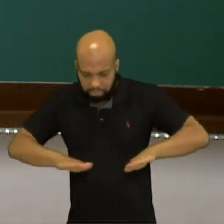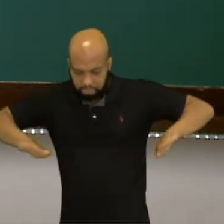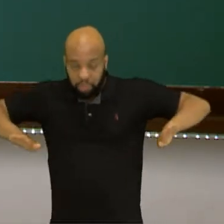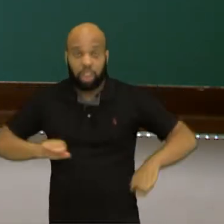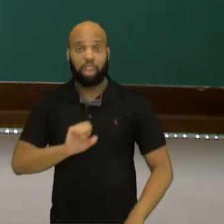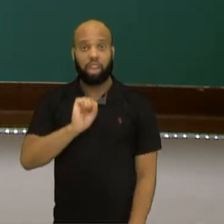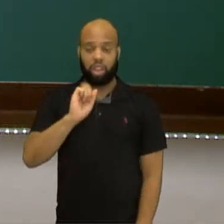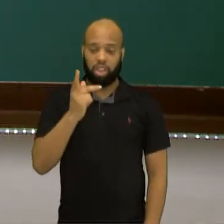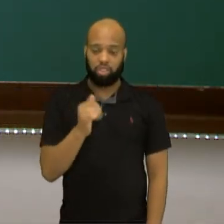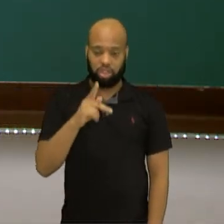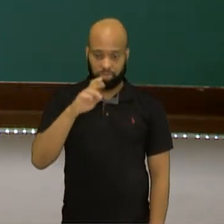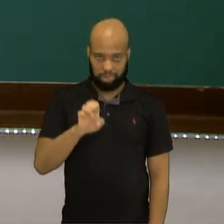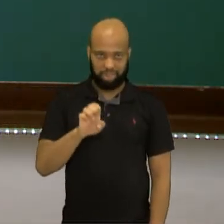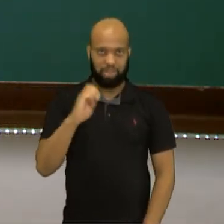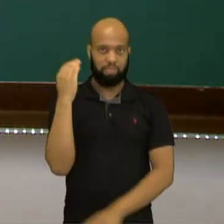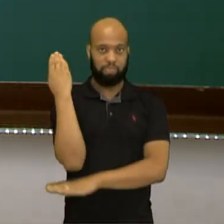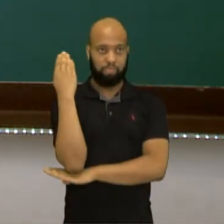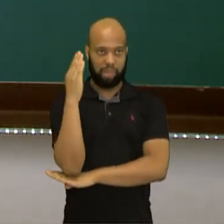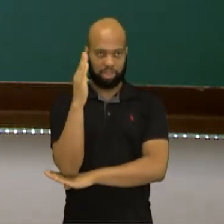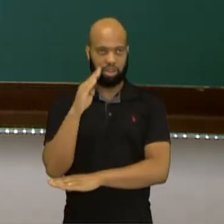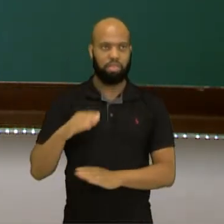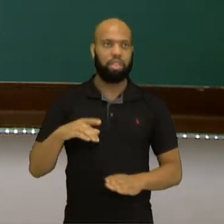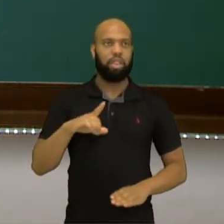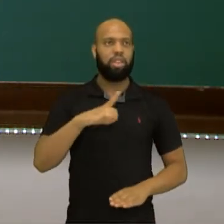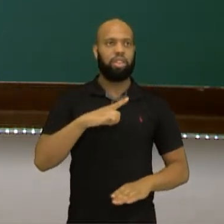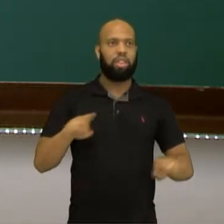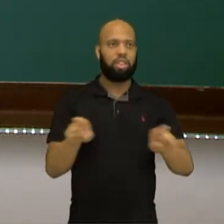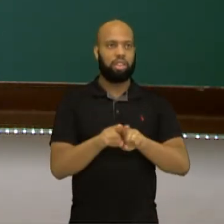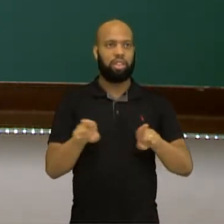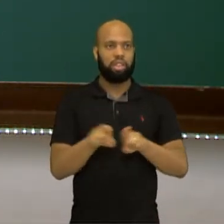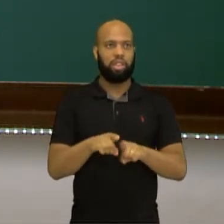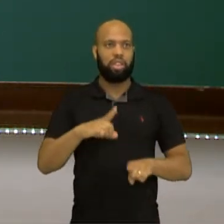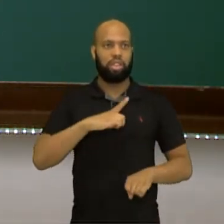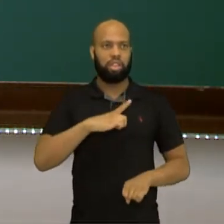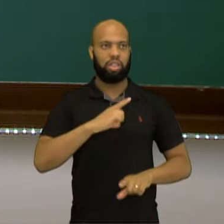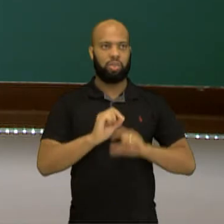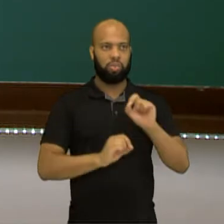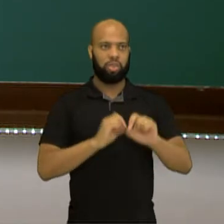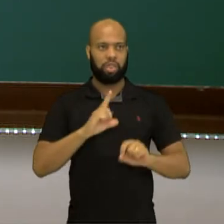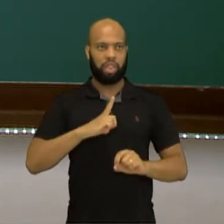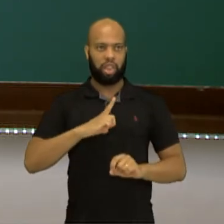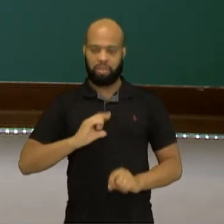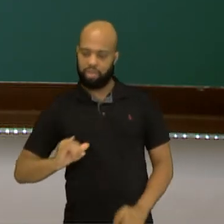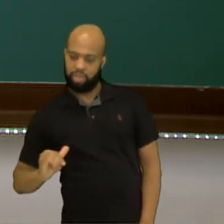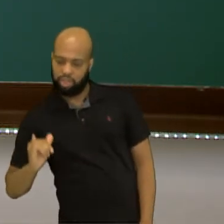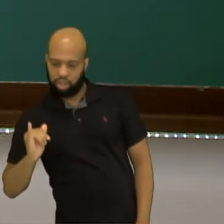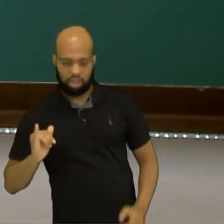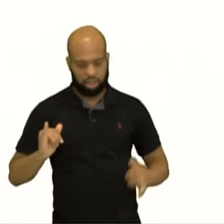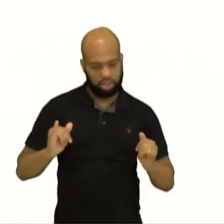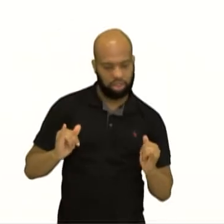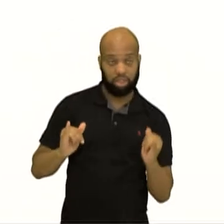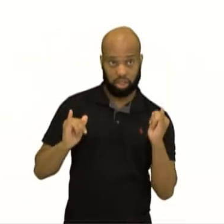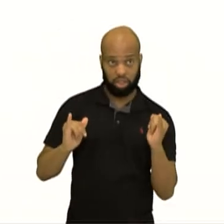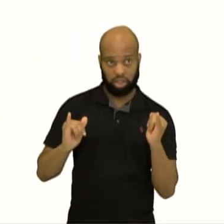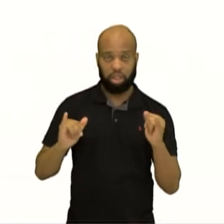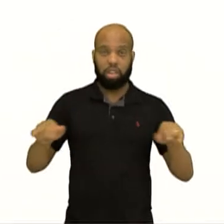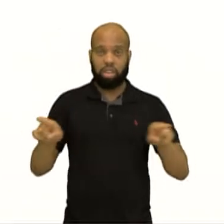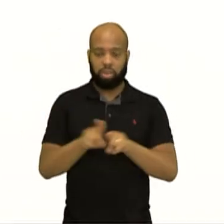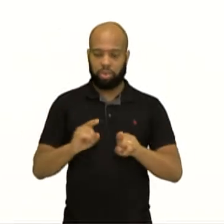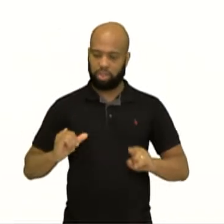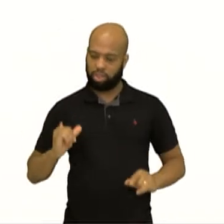cima o shape, né? Que é essa peça aqui. Aí a gente tem o truck, que são os eixos, né? As